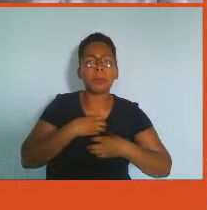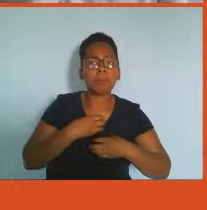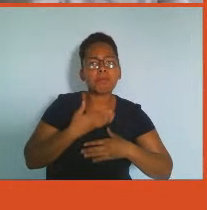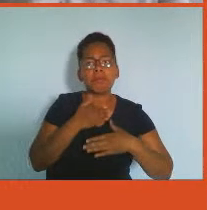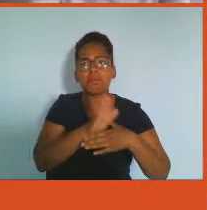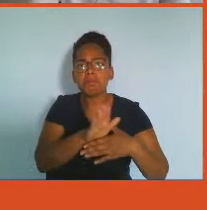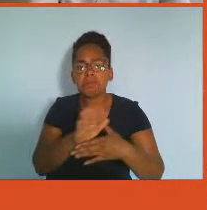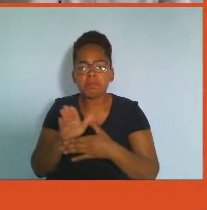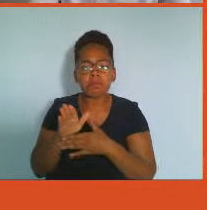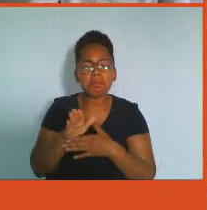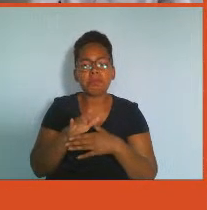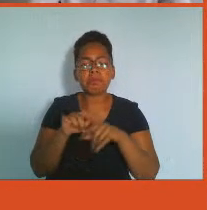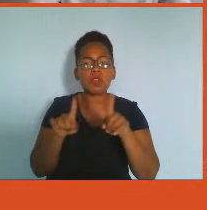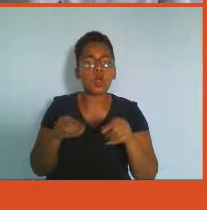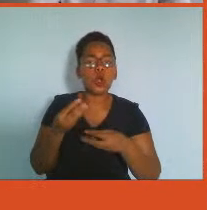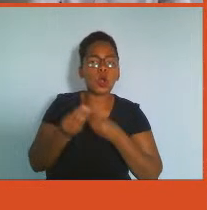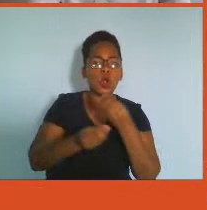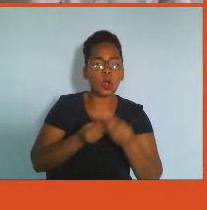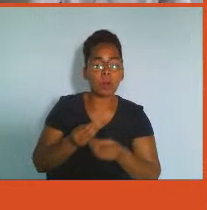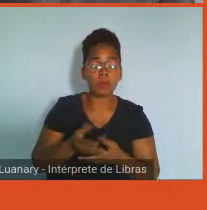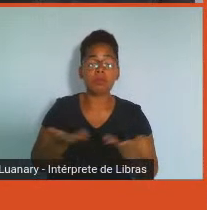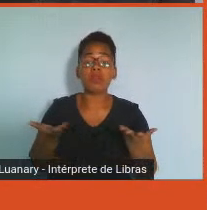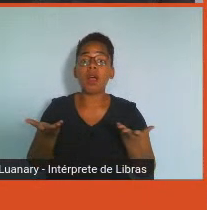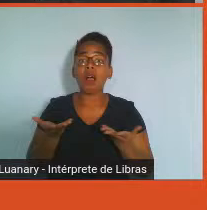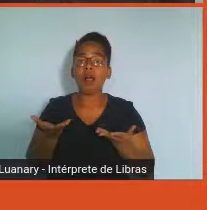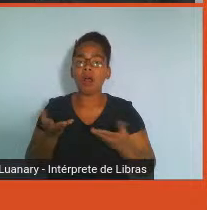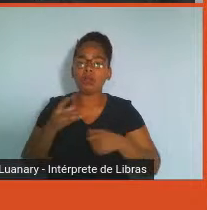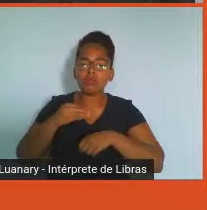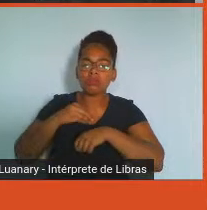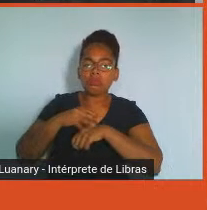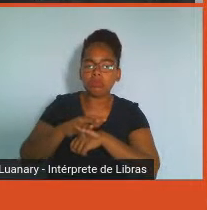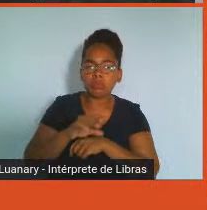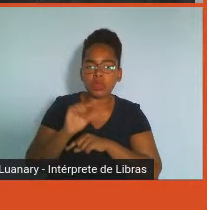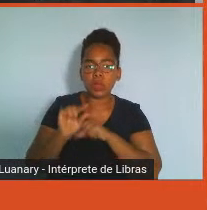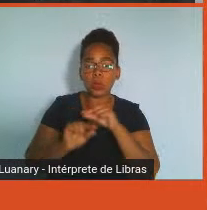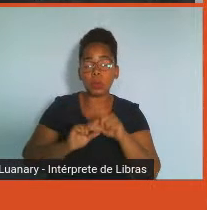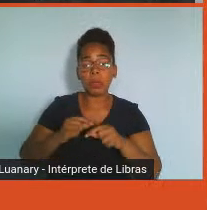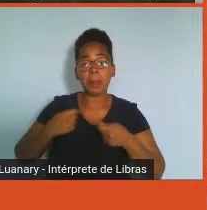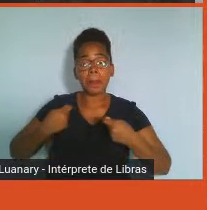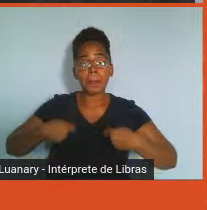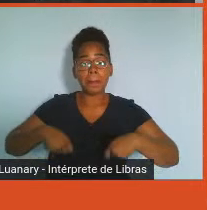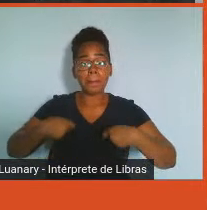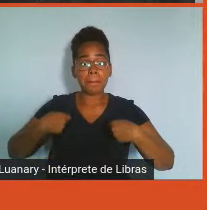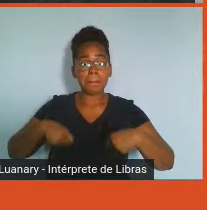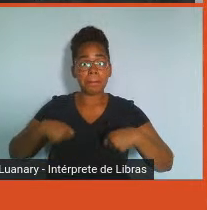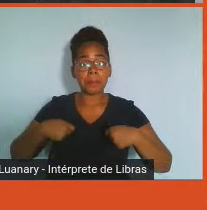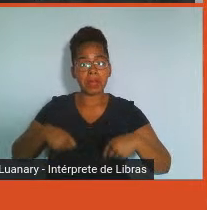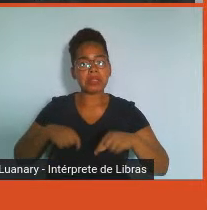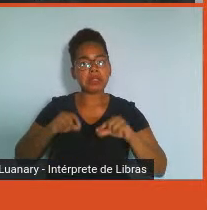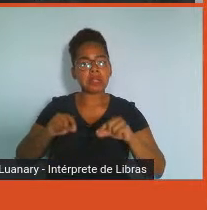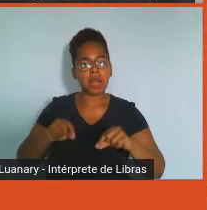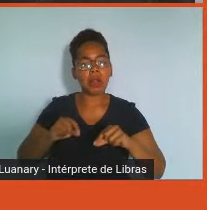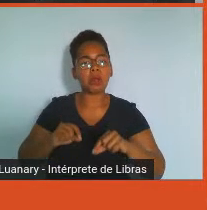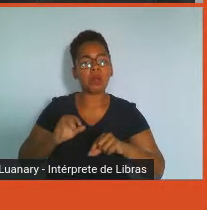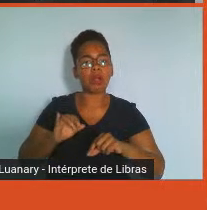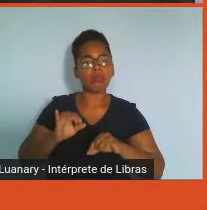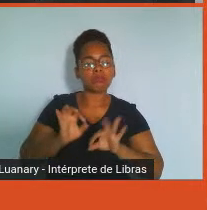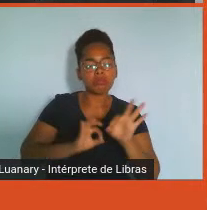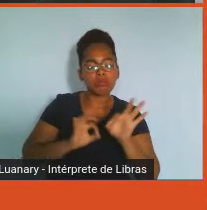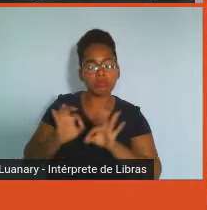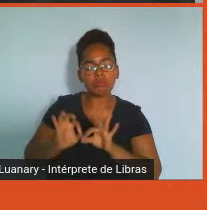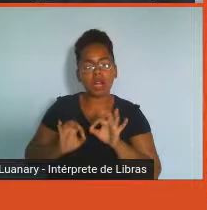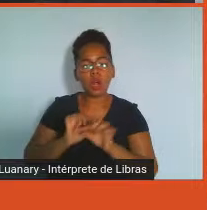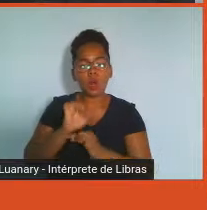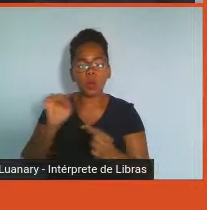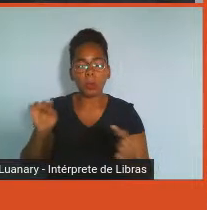lições de casa. Primeiramente, vocês precisam fazer uma análise diagnóstica, precisam traçar objetivos que sejam claros